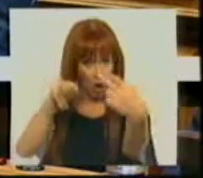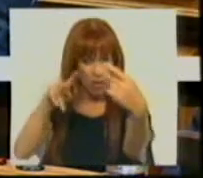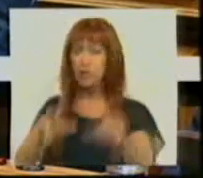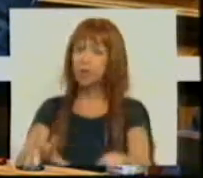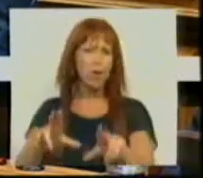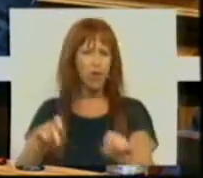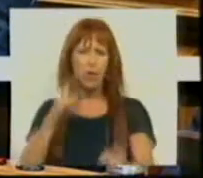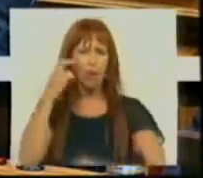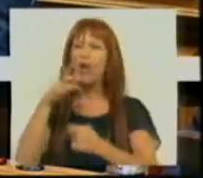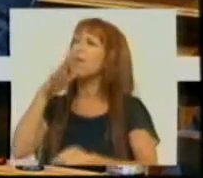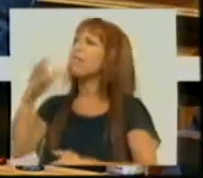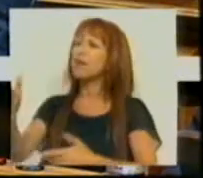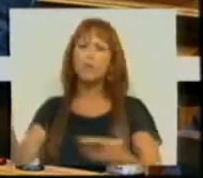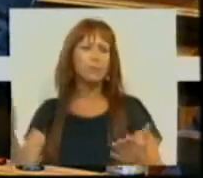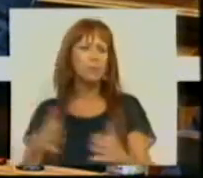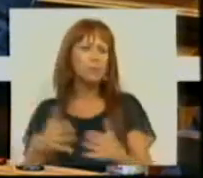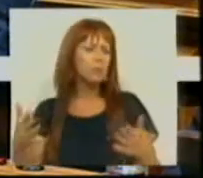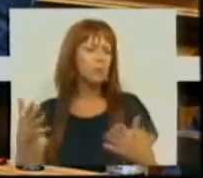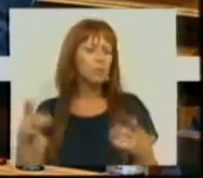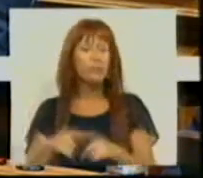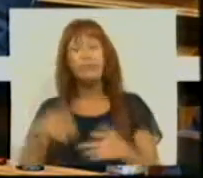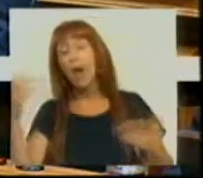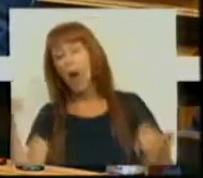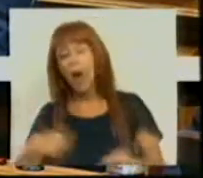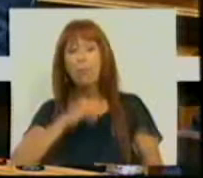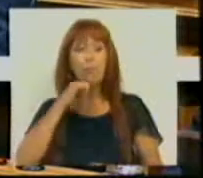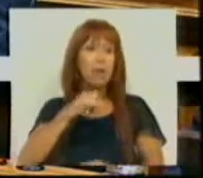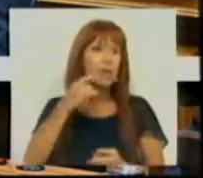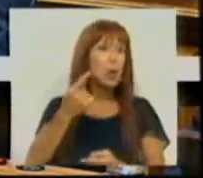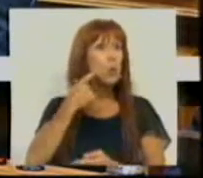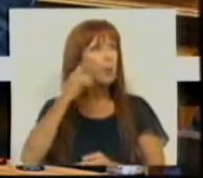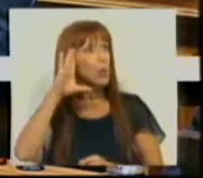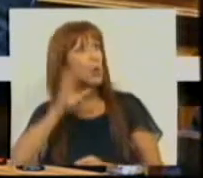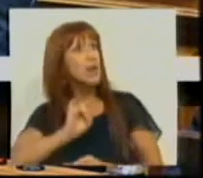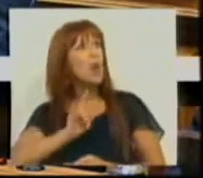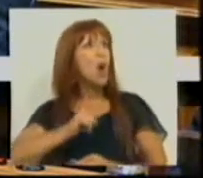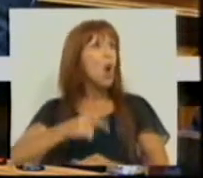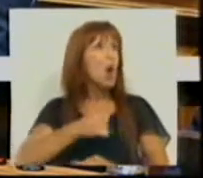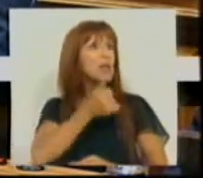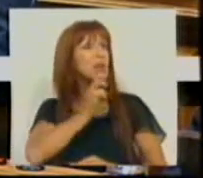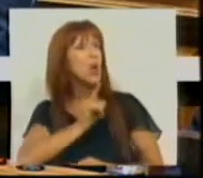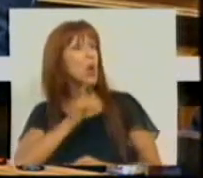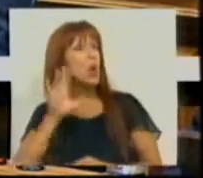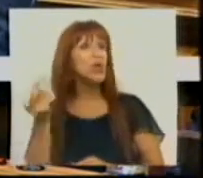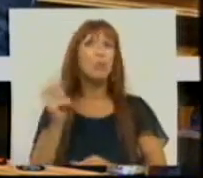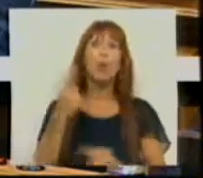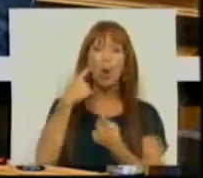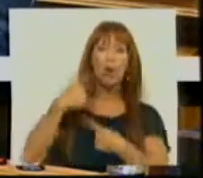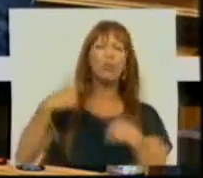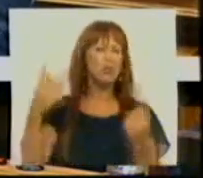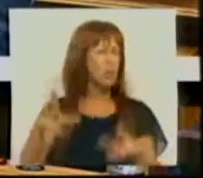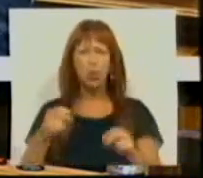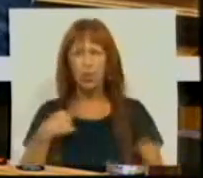e nunca procurei dizer que, bom, ainda não tinha conhecimento bem do que é que era essa medida quando ela veio a público.